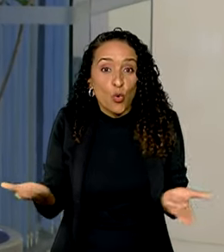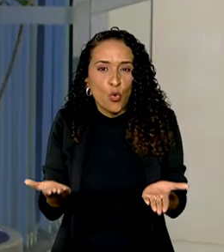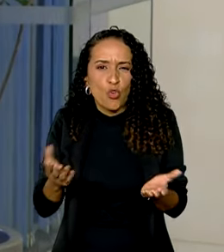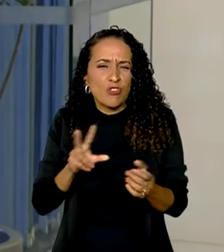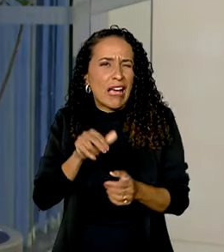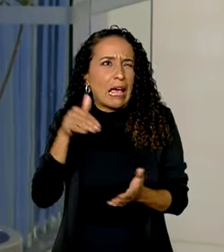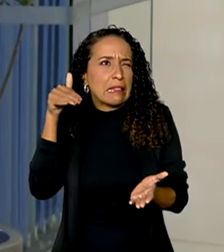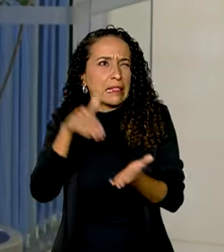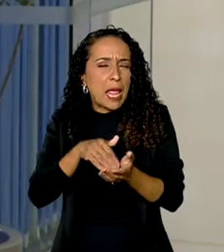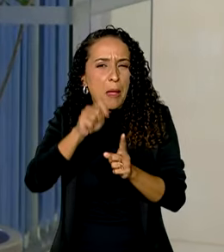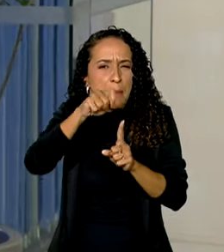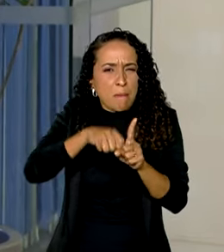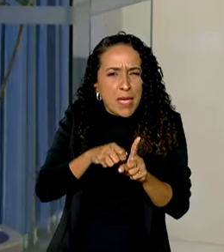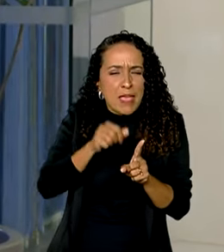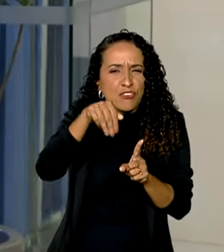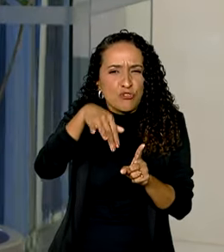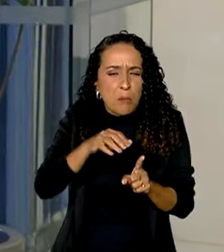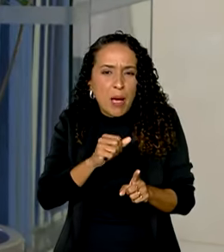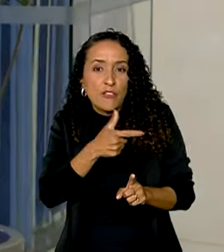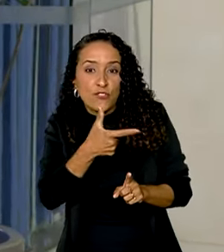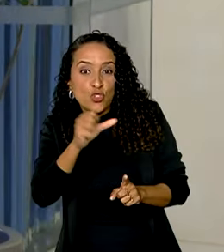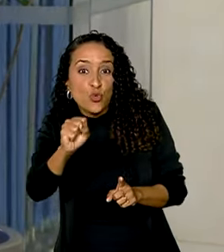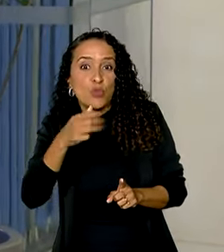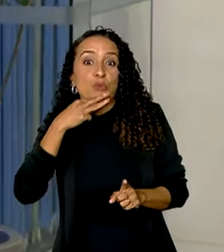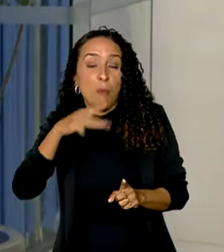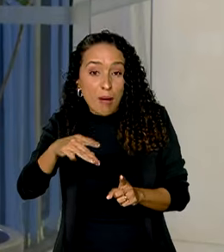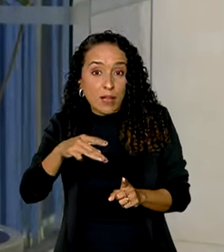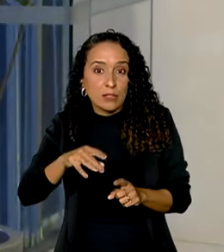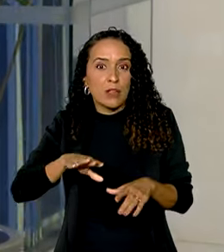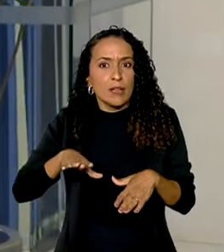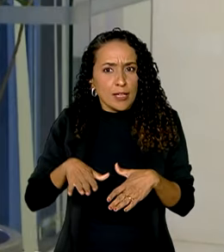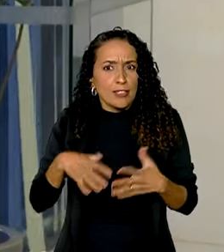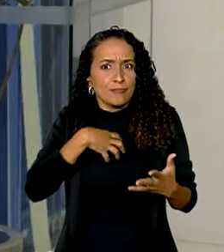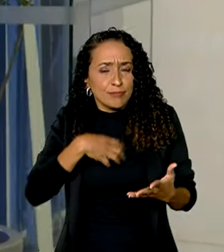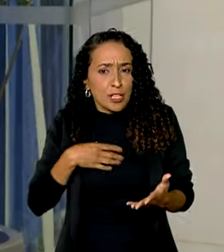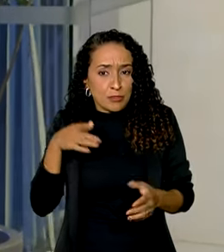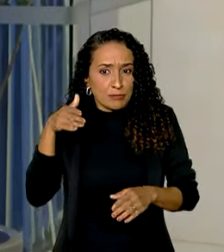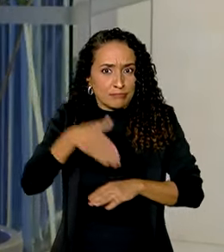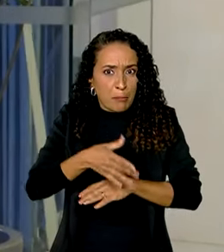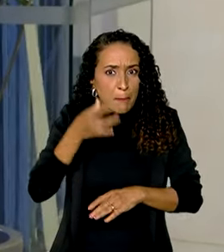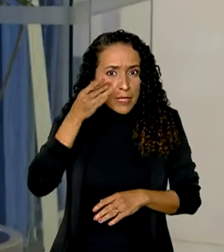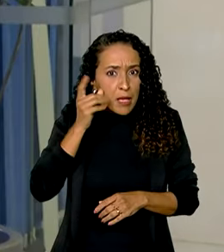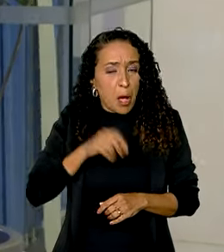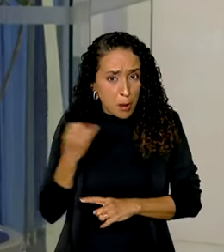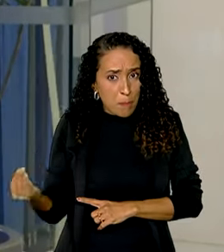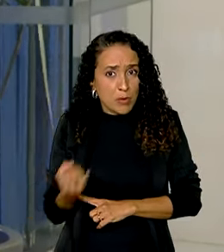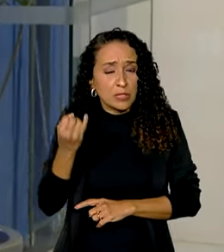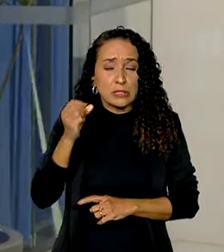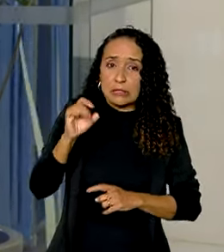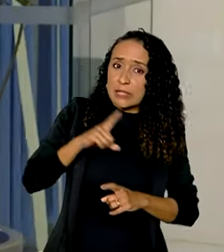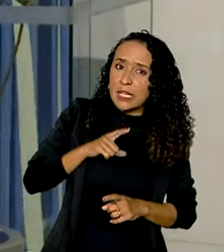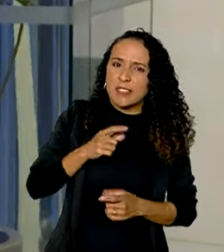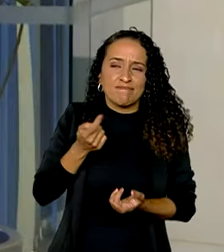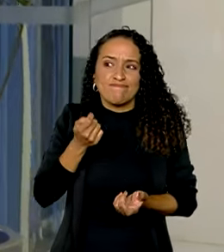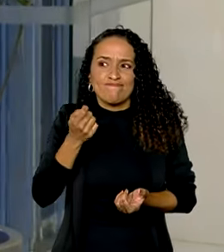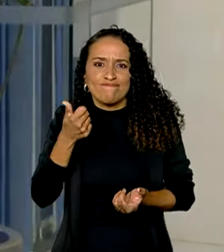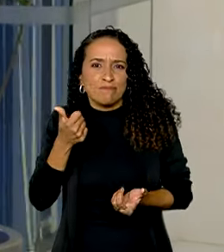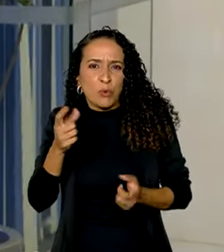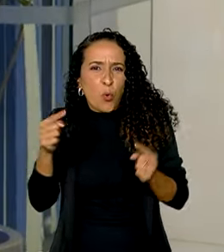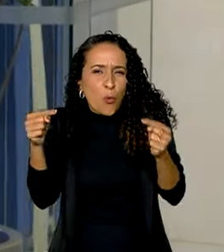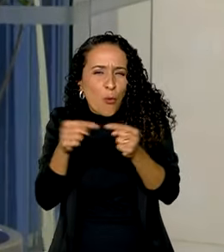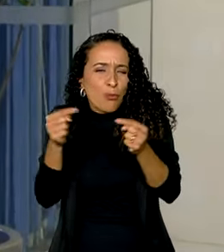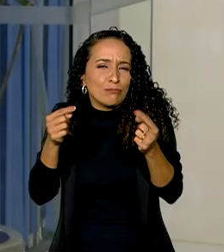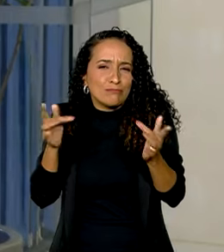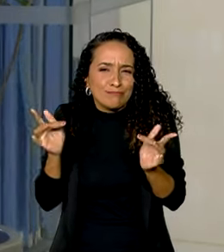vai até o finalzinho do mês, até o dia 28 de março. Essa modalidade presencial é muito importante para quem tem pouca afinidade com